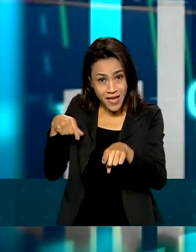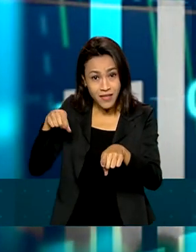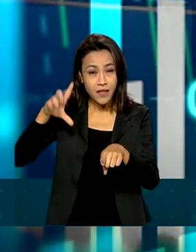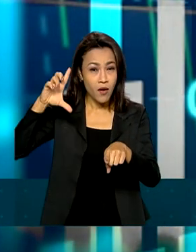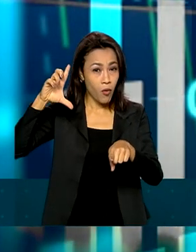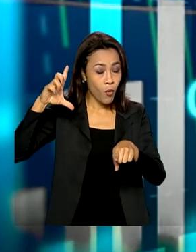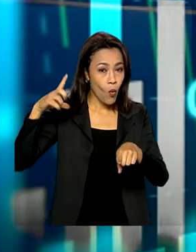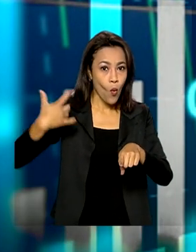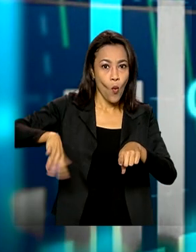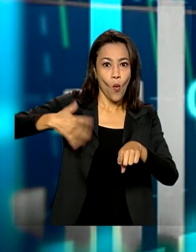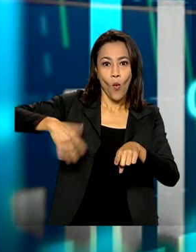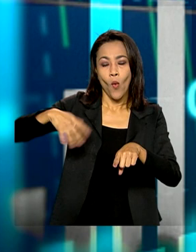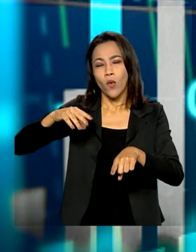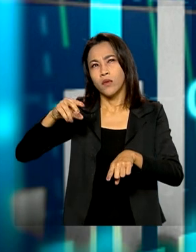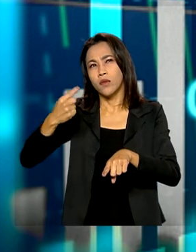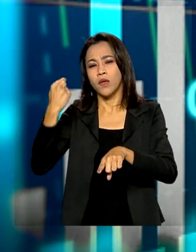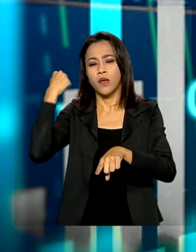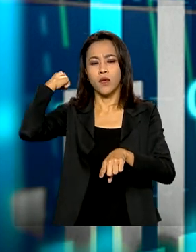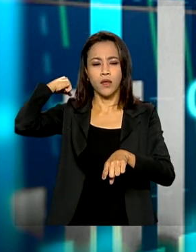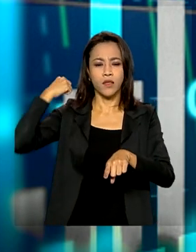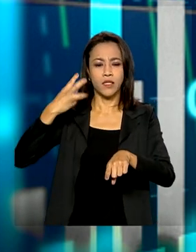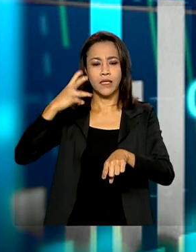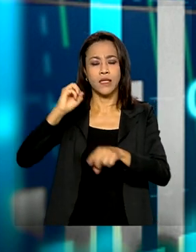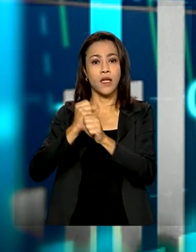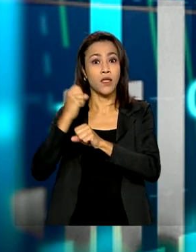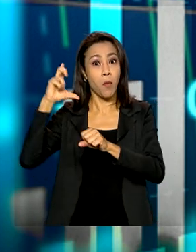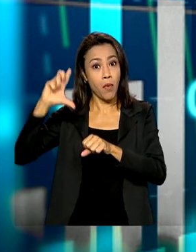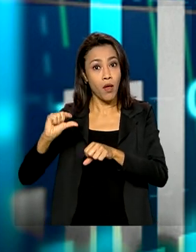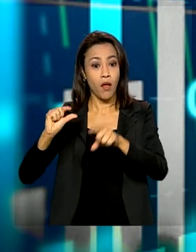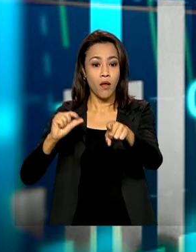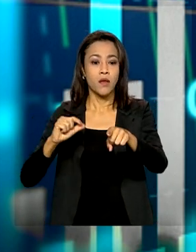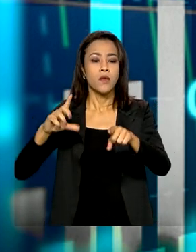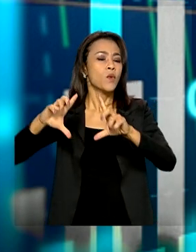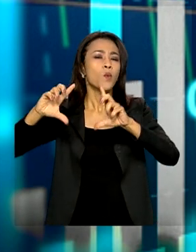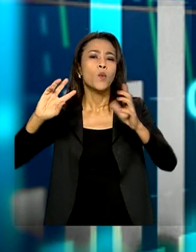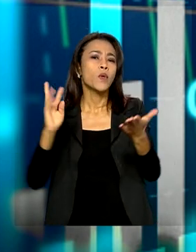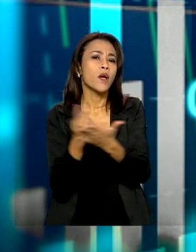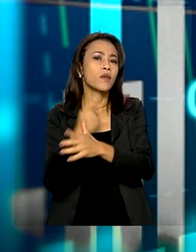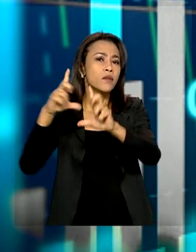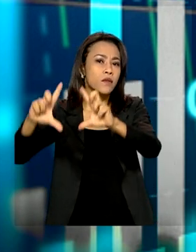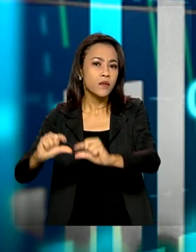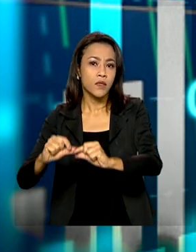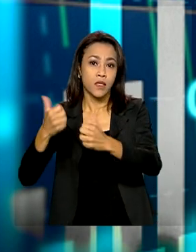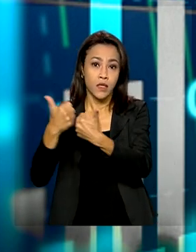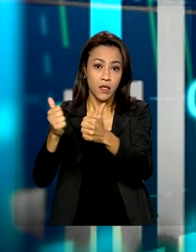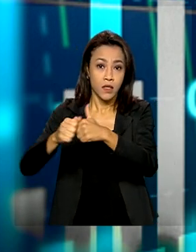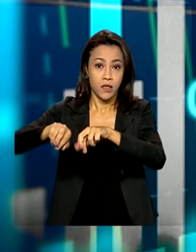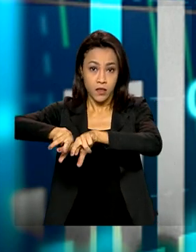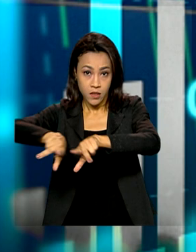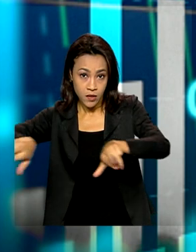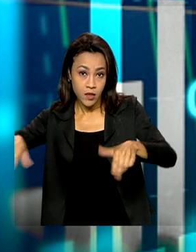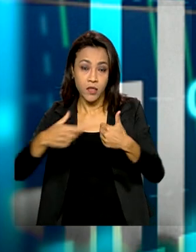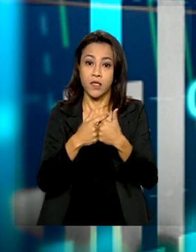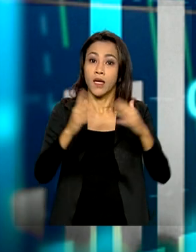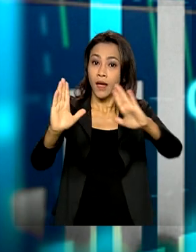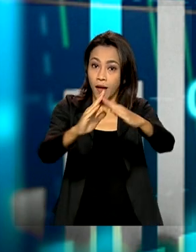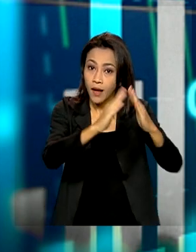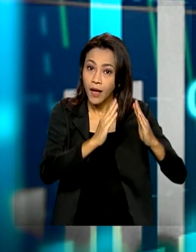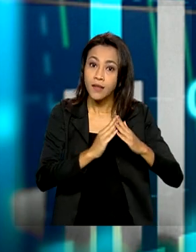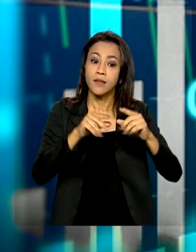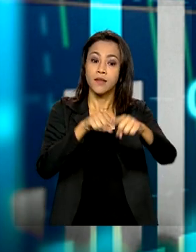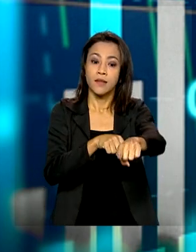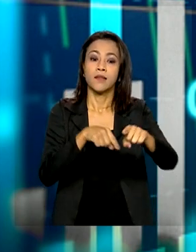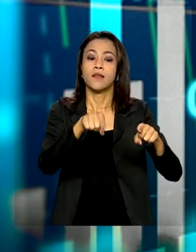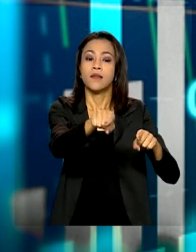91, quando ela começou, ou seja, em 30 anos. E o destaque da queda foram os segmentos de transporte, habitação e comunicação. No caso de